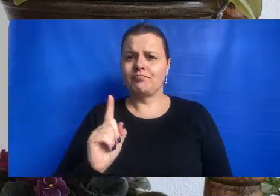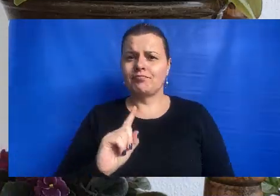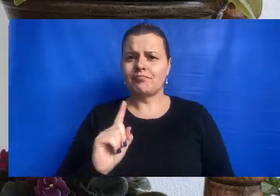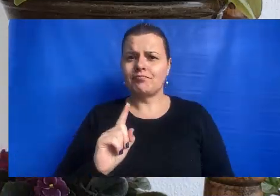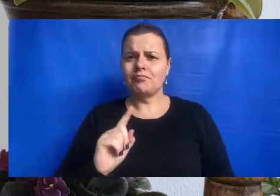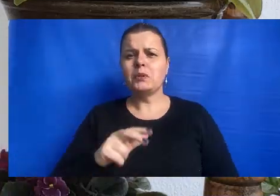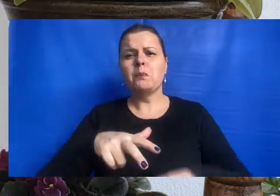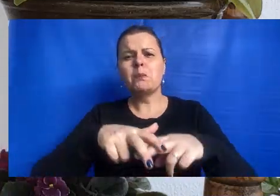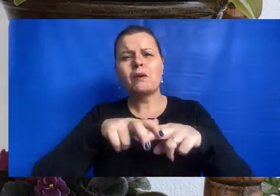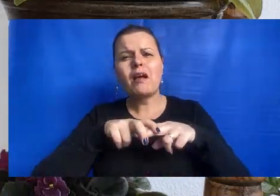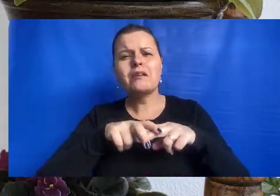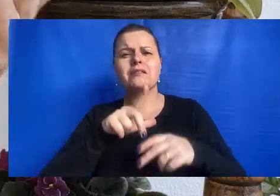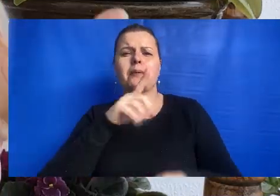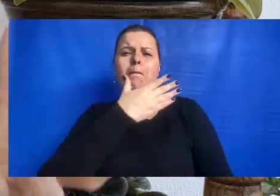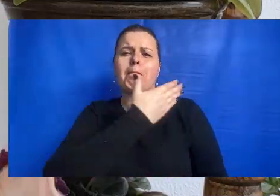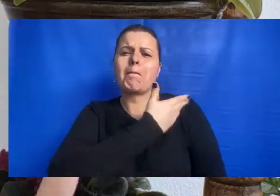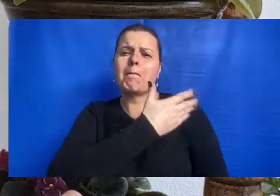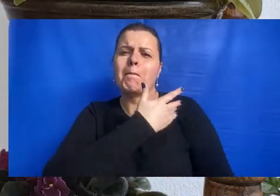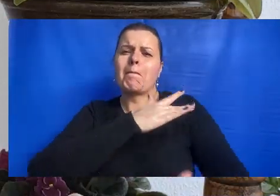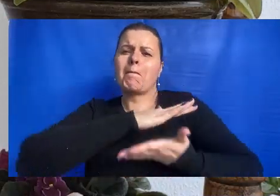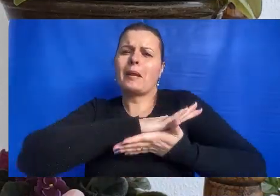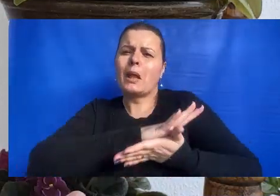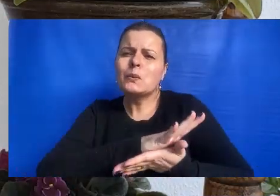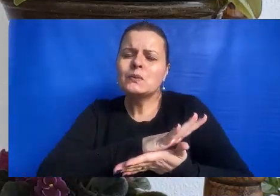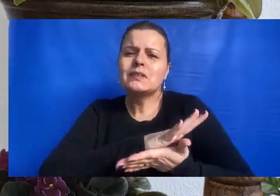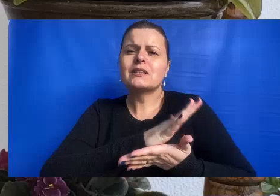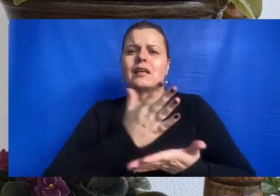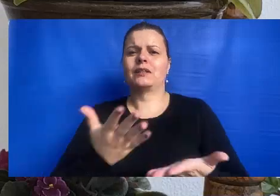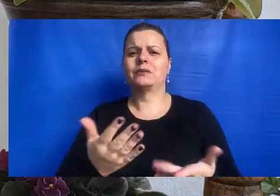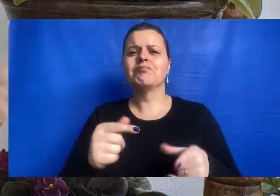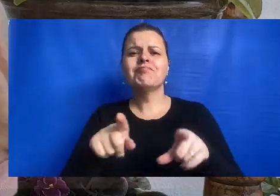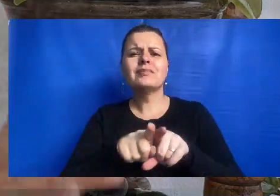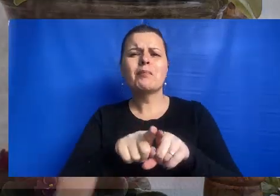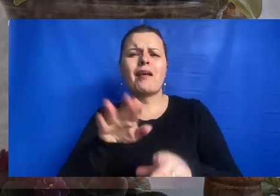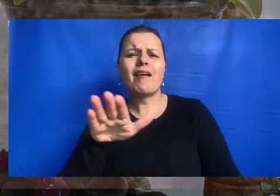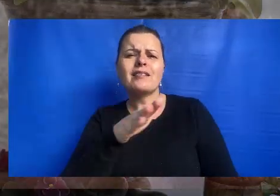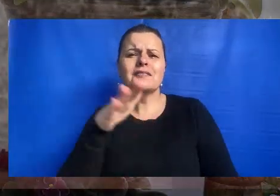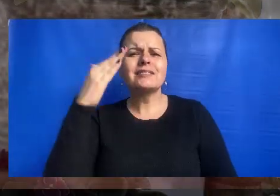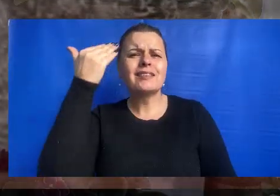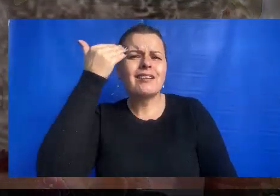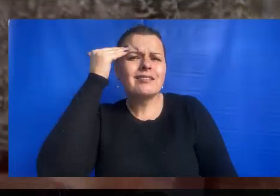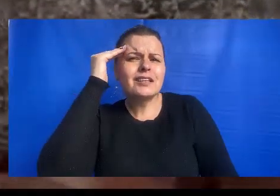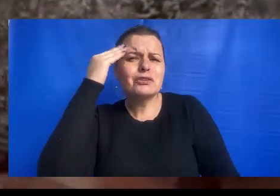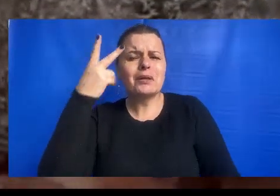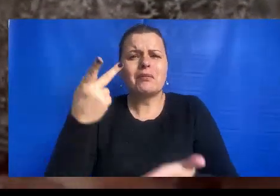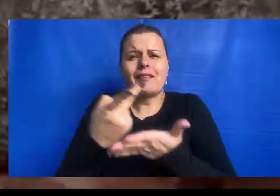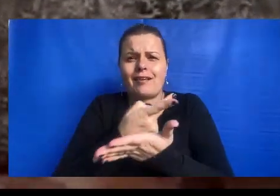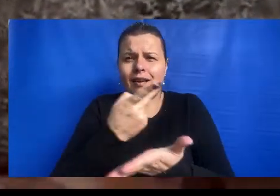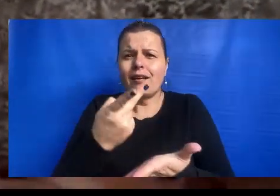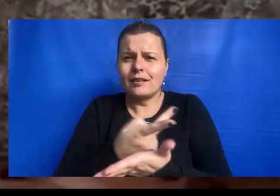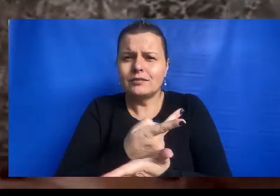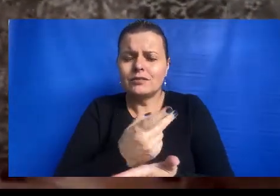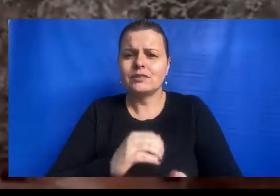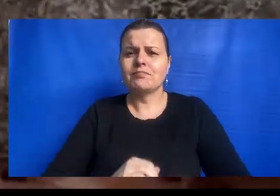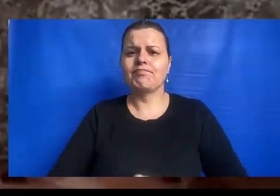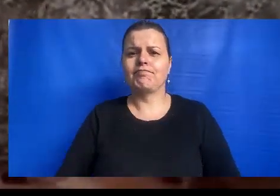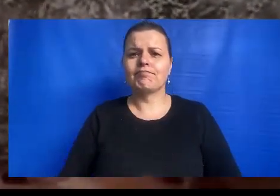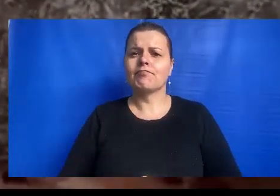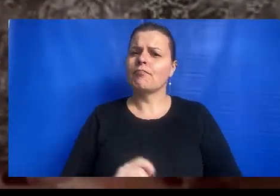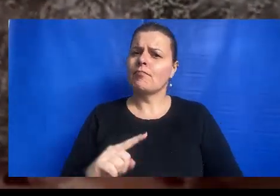por causa de preconceitos e compreensões equivocadas.